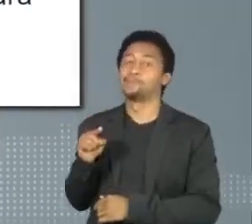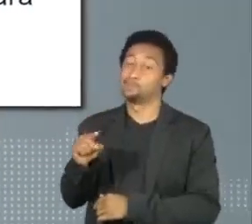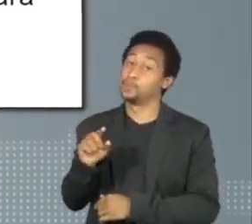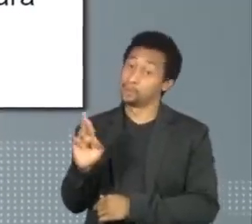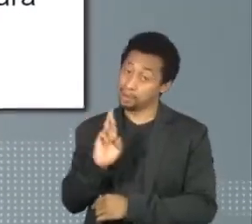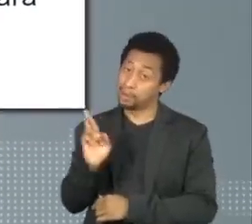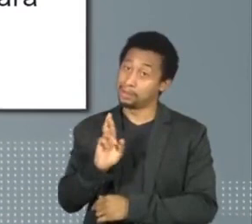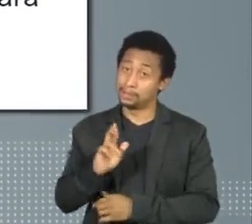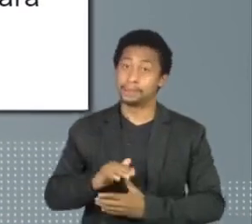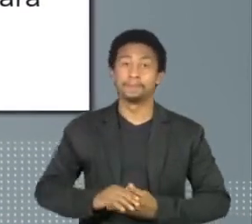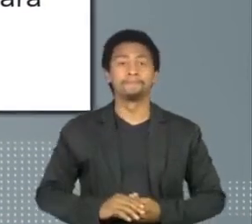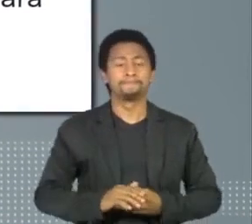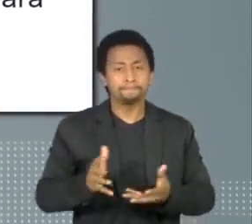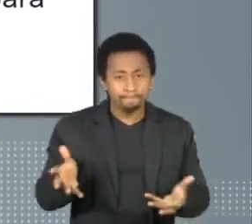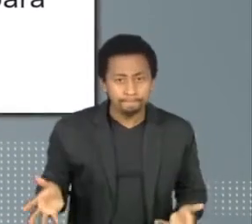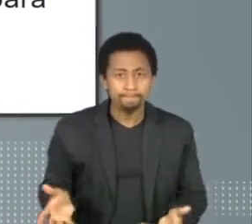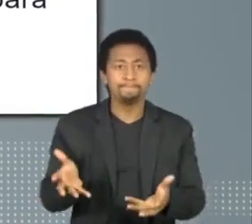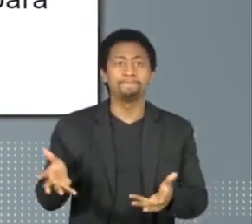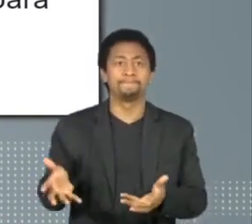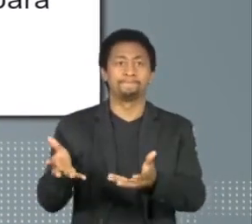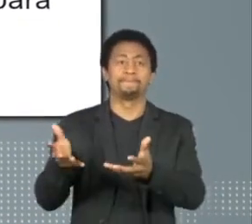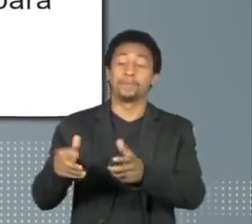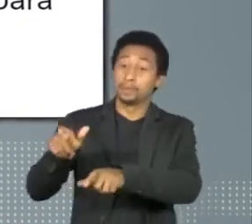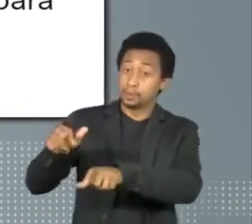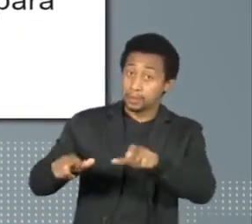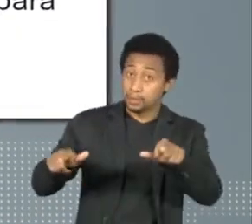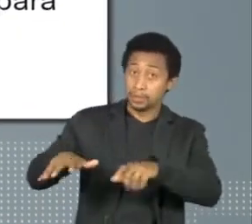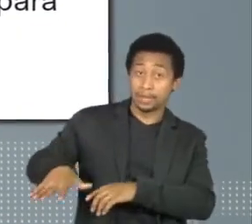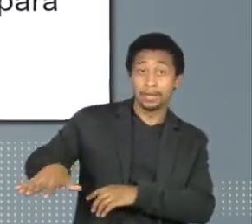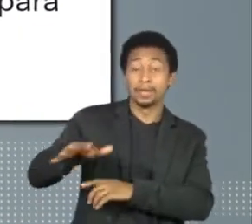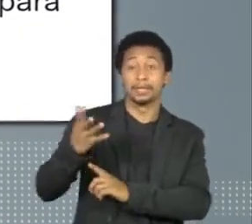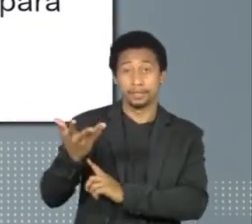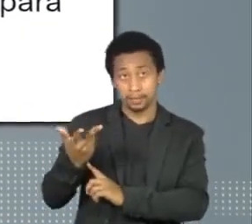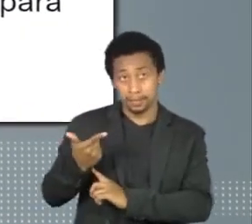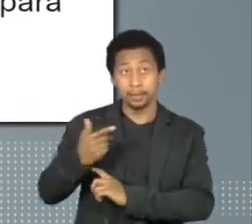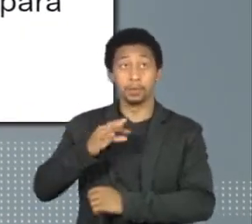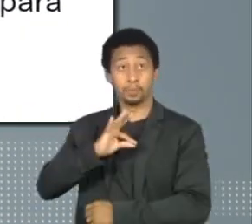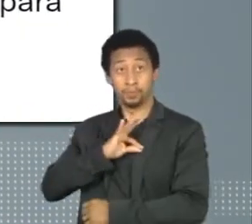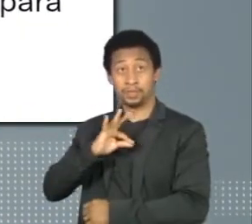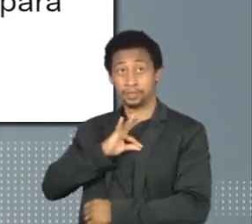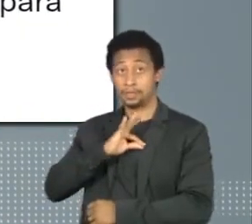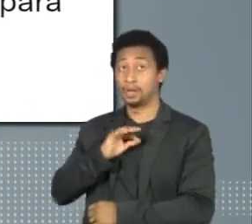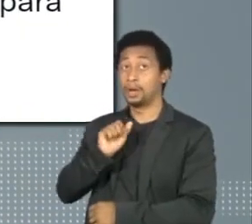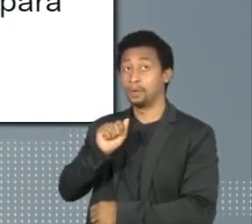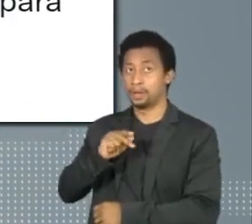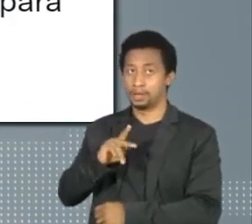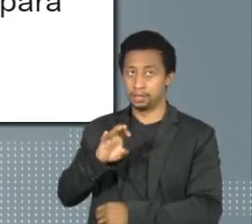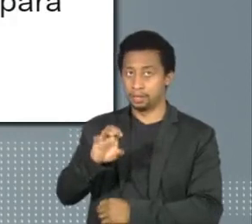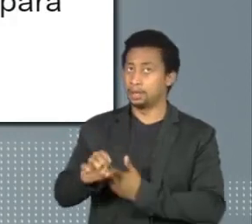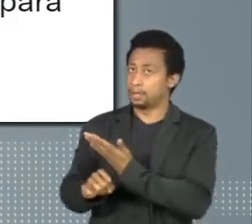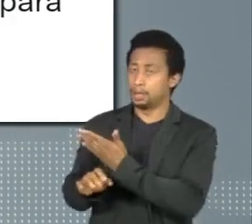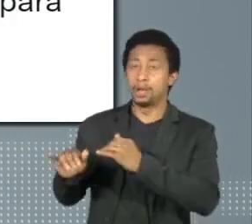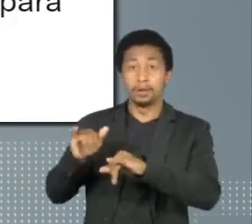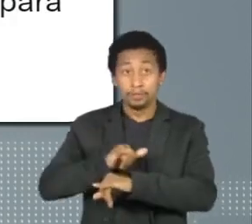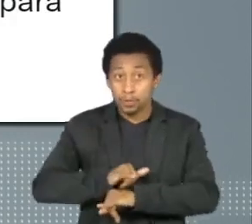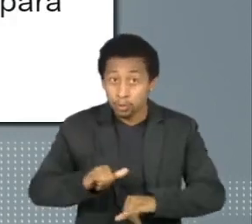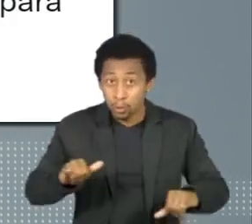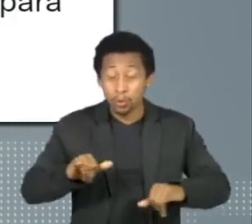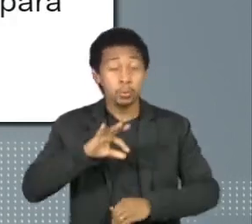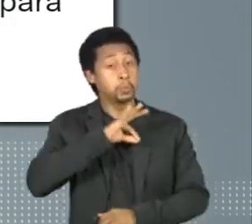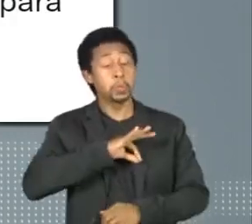Fomento e Incentivo Cultural da Secretaria Especial da Cultura, o policial militar André Porciúncula, a remuneração seria